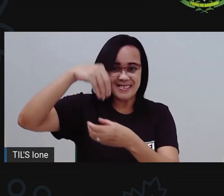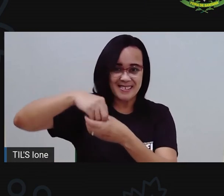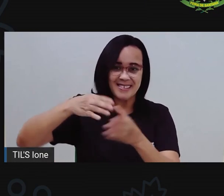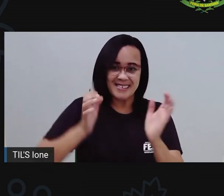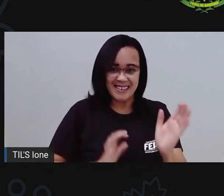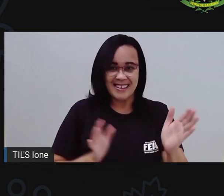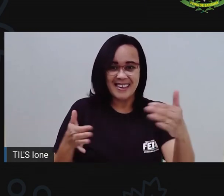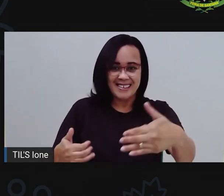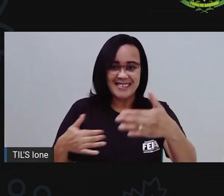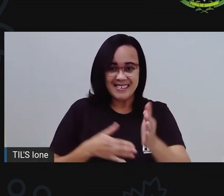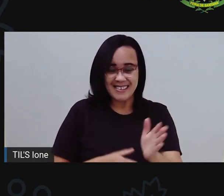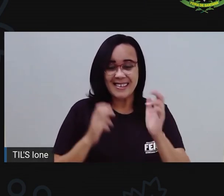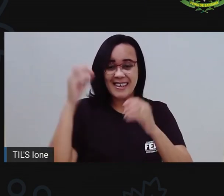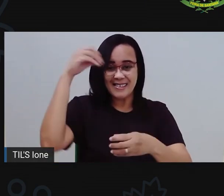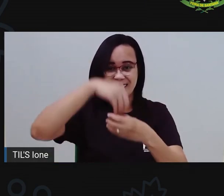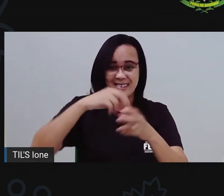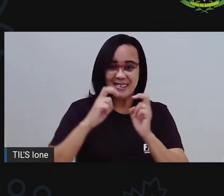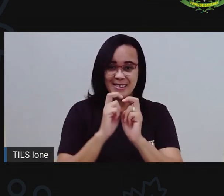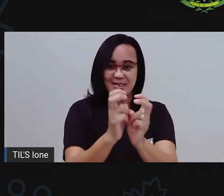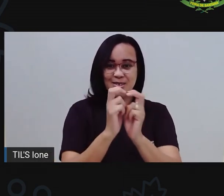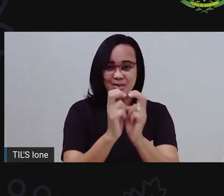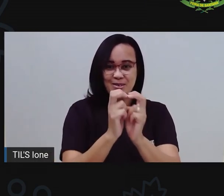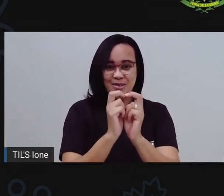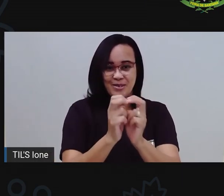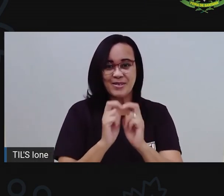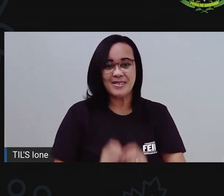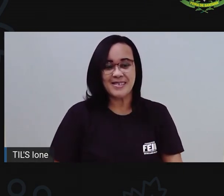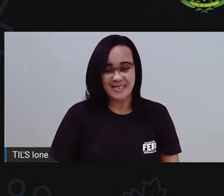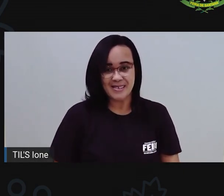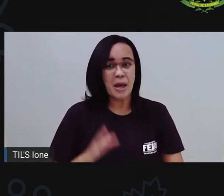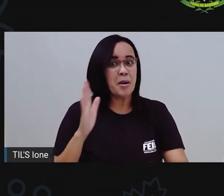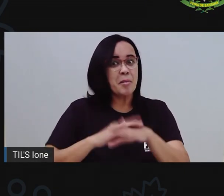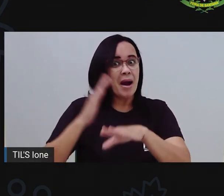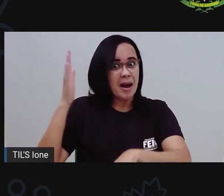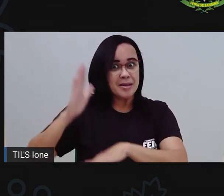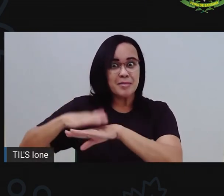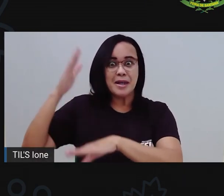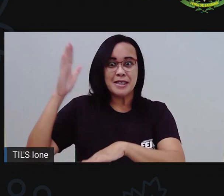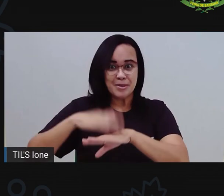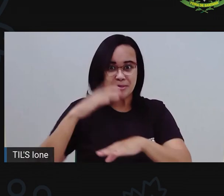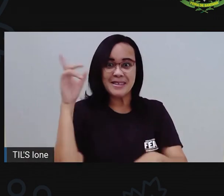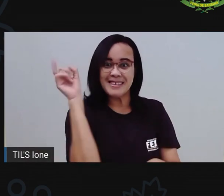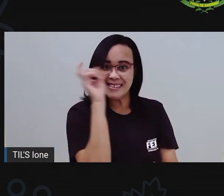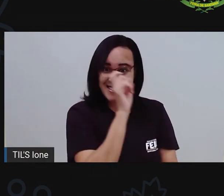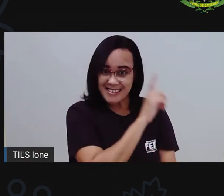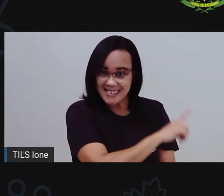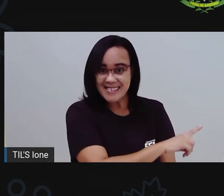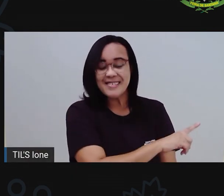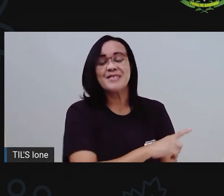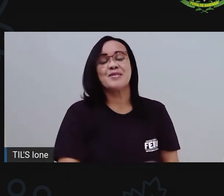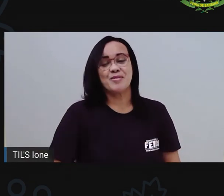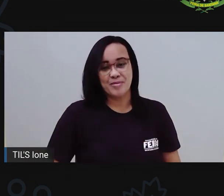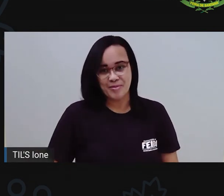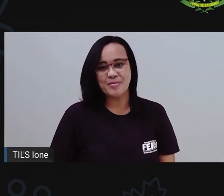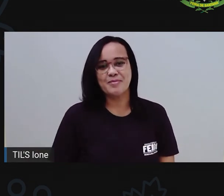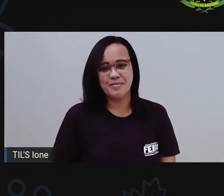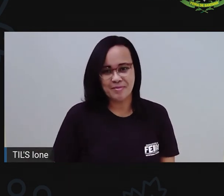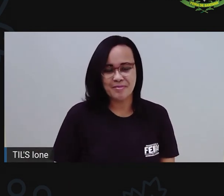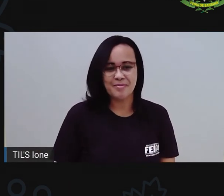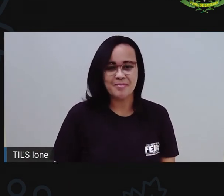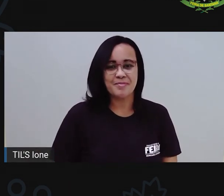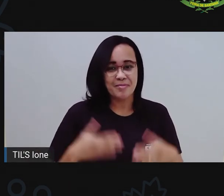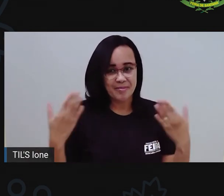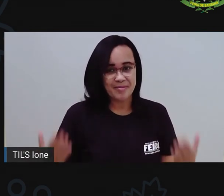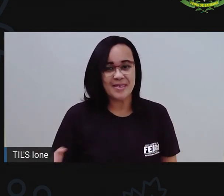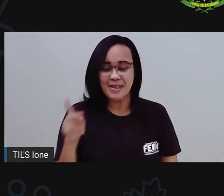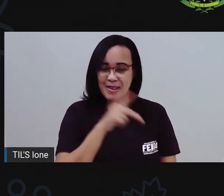dos vagões. E à medida que você vai jogando, vai ficando ainda mais difícil. E mais e mais difícil, né? Mas a Pró